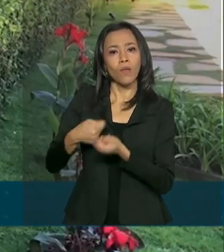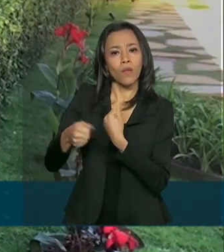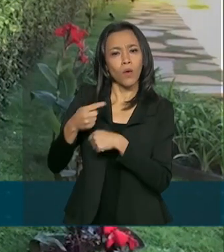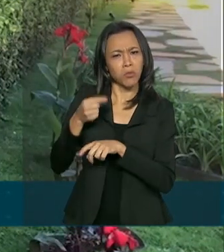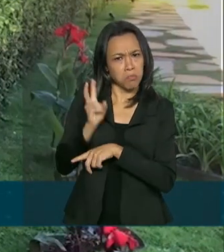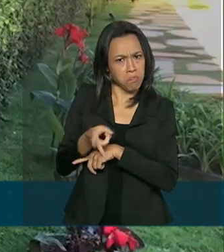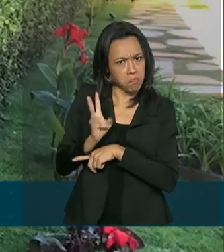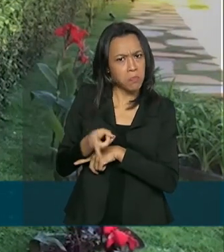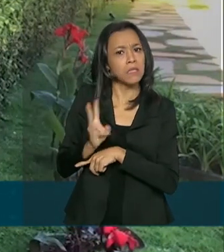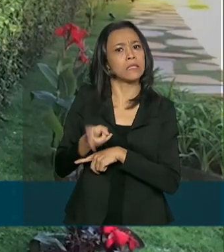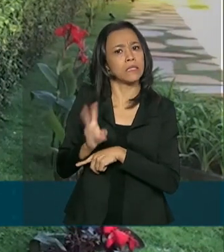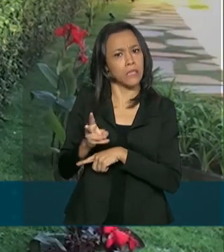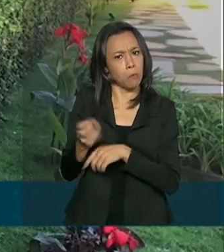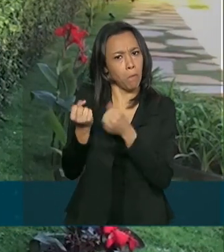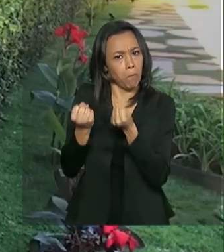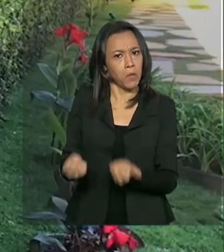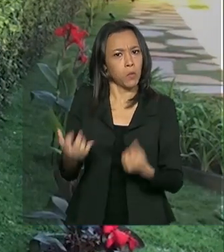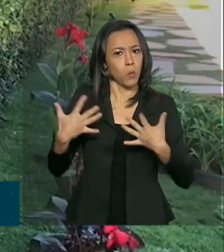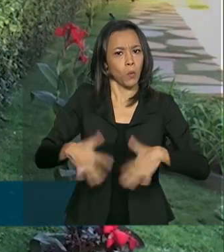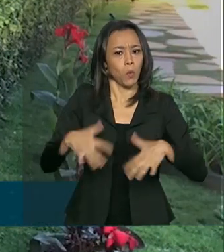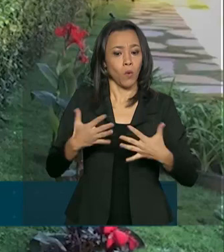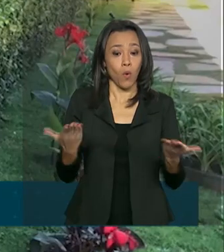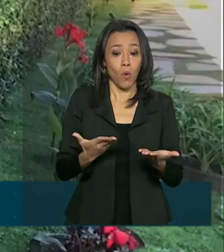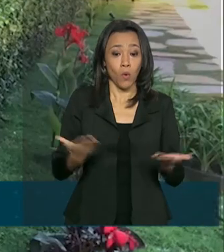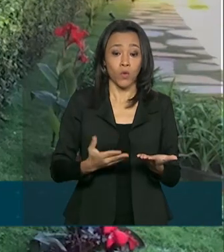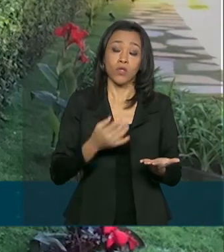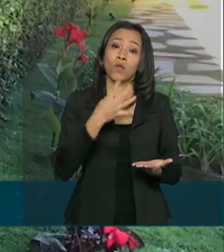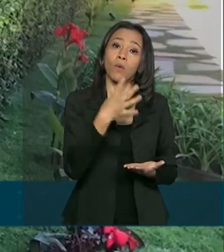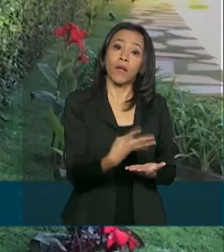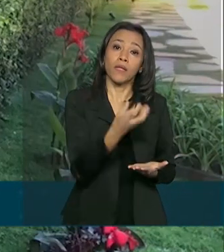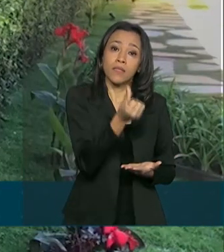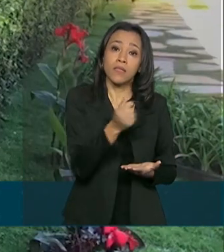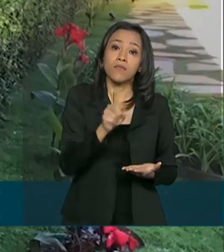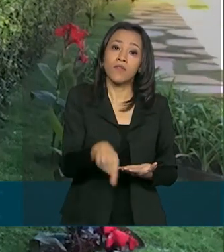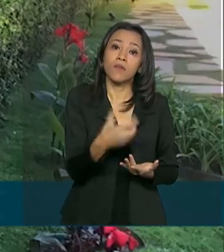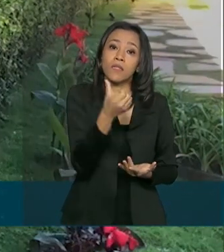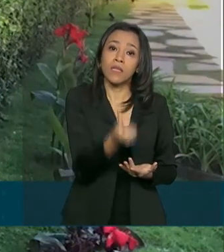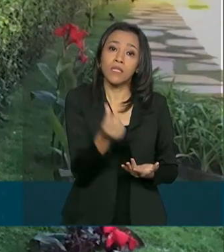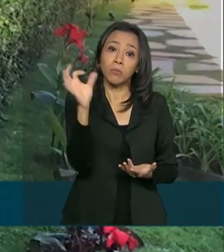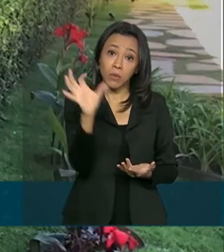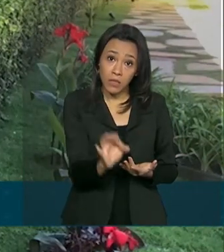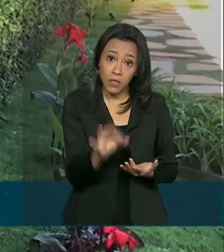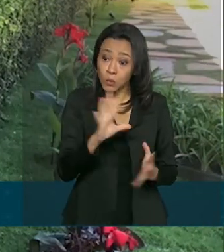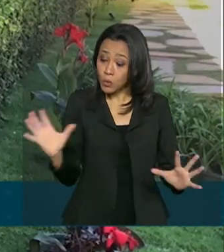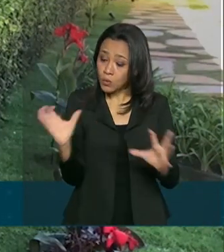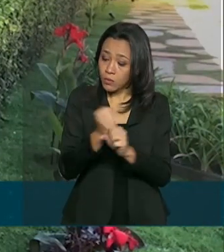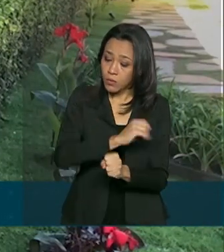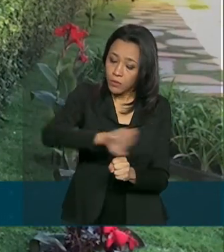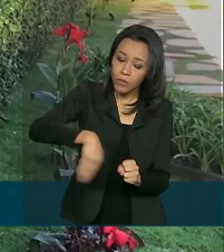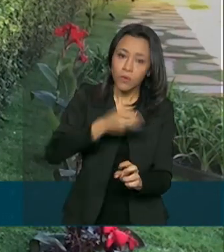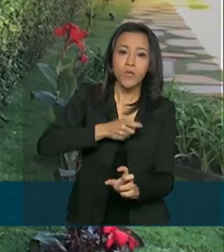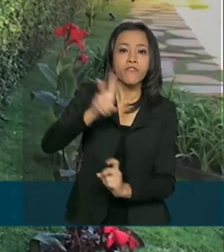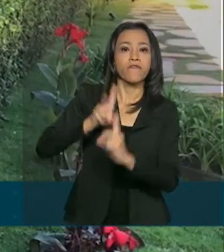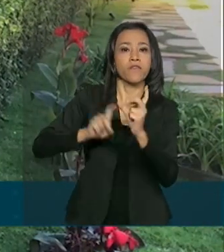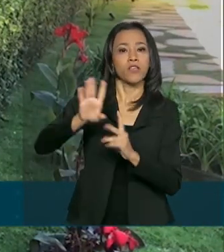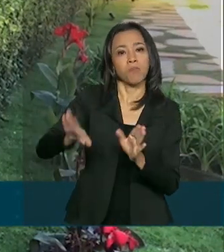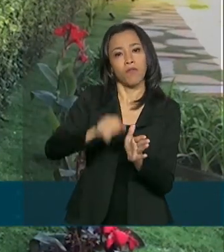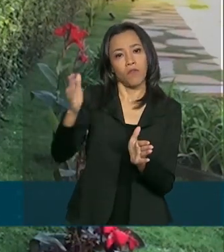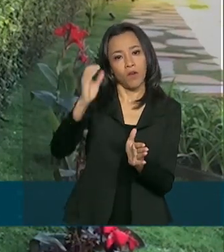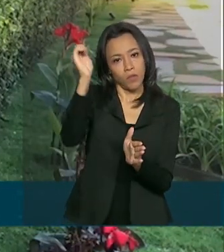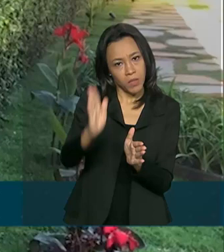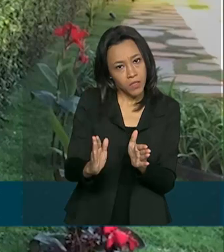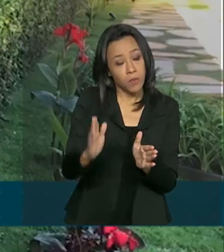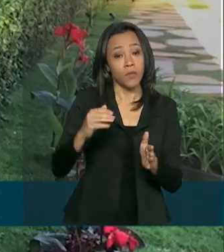comercial. Hoje ele representa 46,6% do total das exportações. E o governo brasileiro